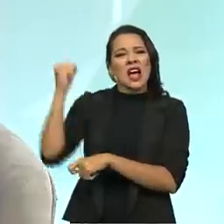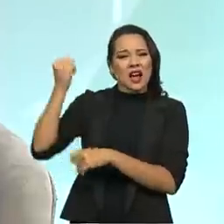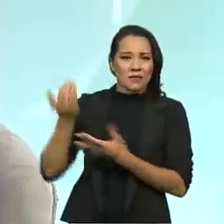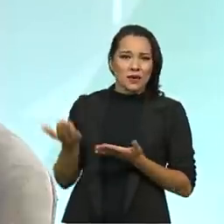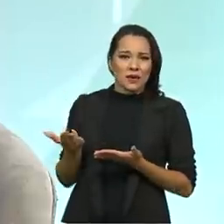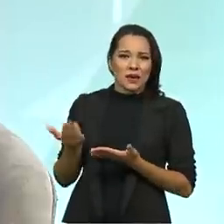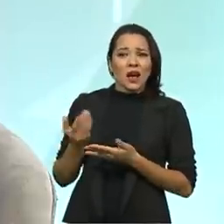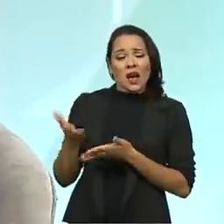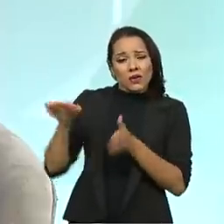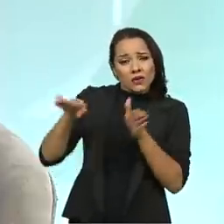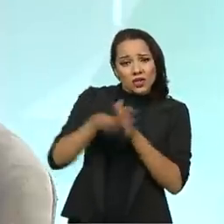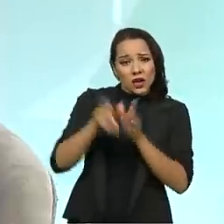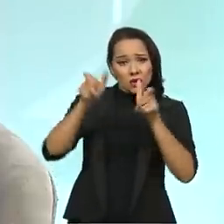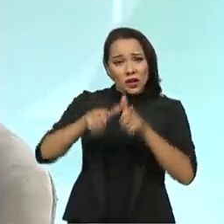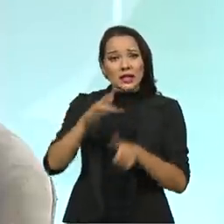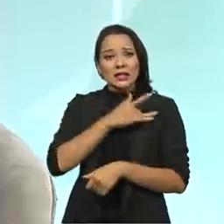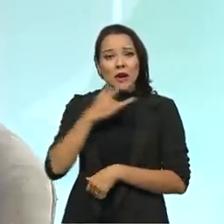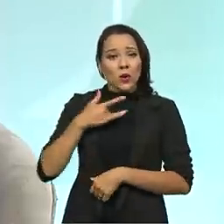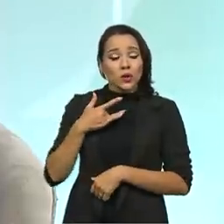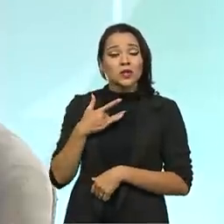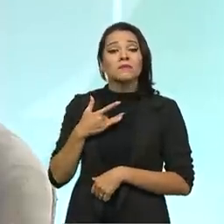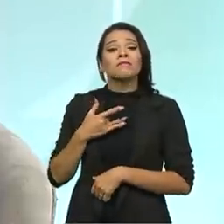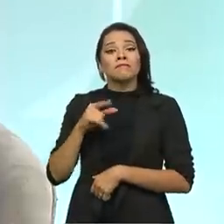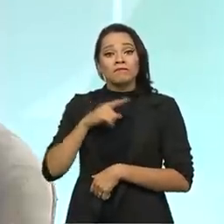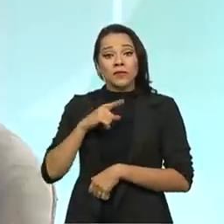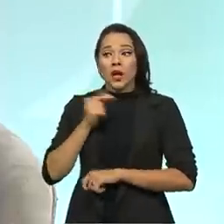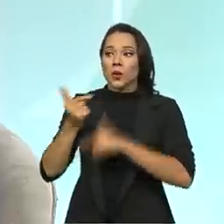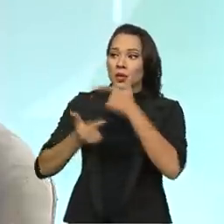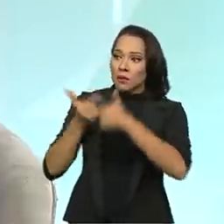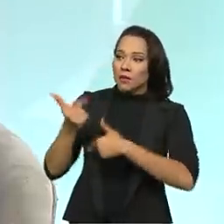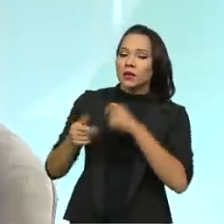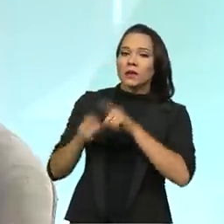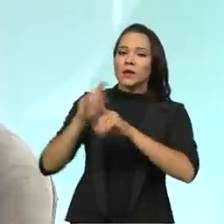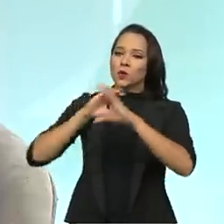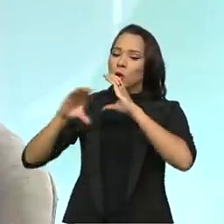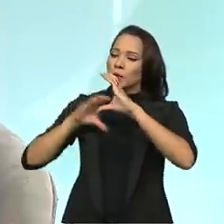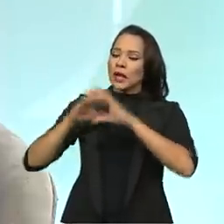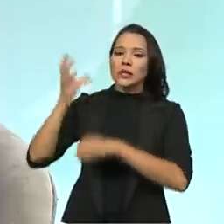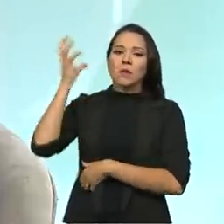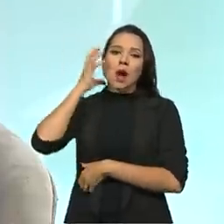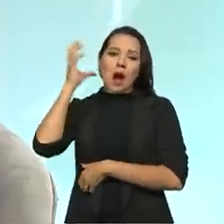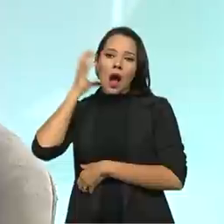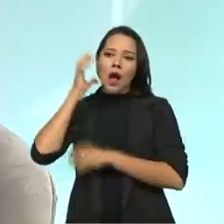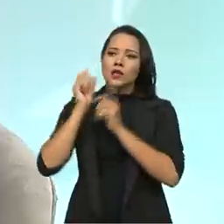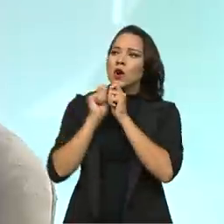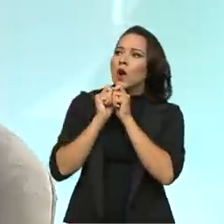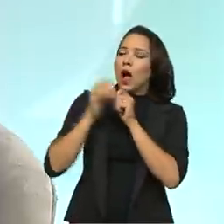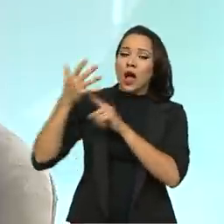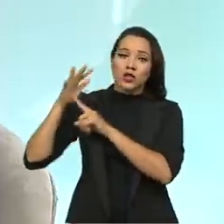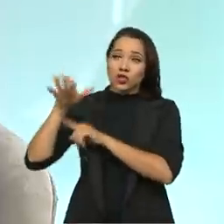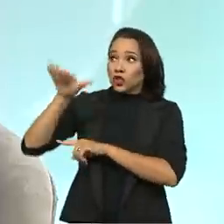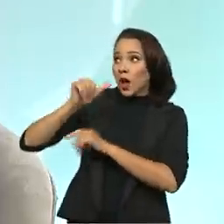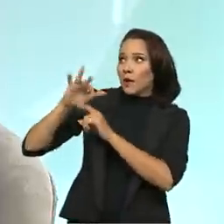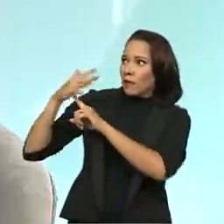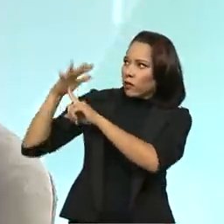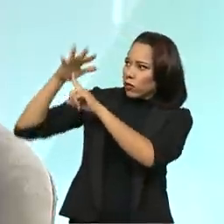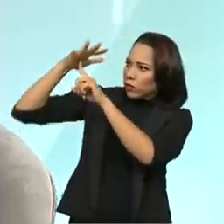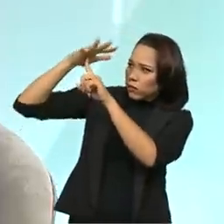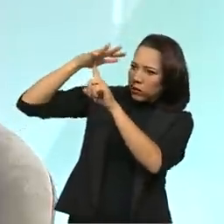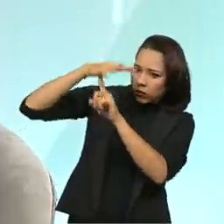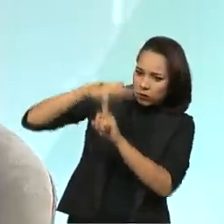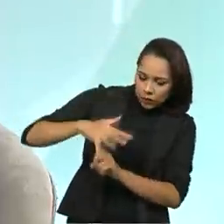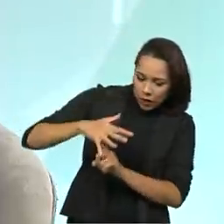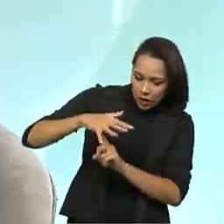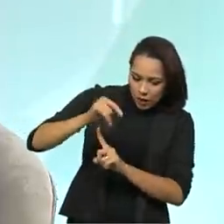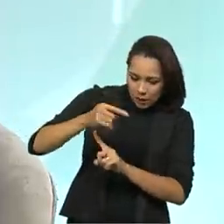chegando ao posto de saúde, existe o trabalho de comunicação via rádio. E aí, o helicóptero é chamado para retirar essa pessoa